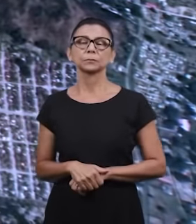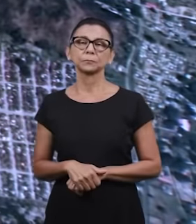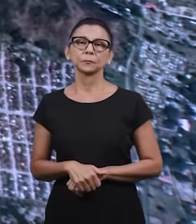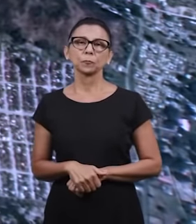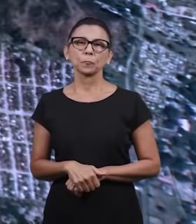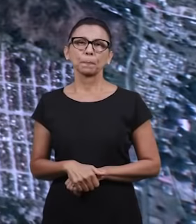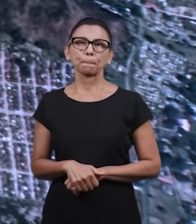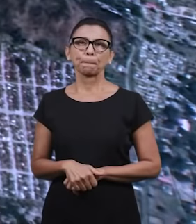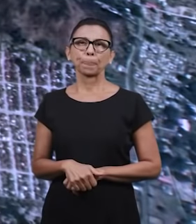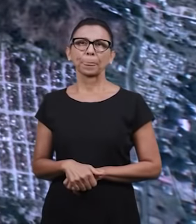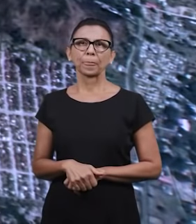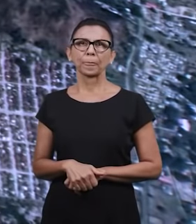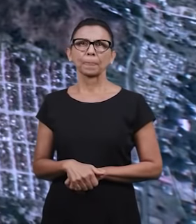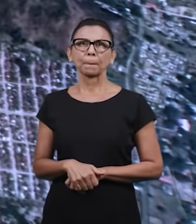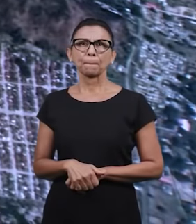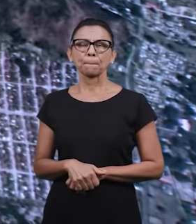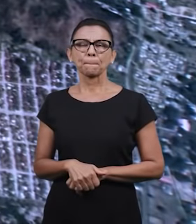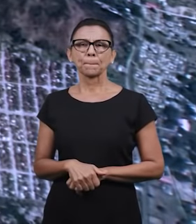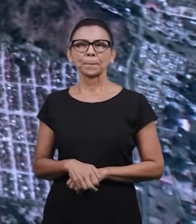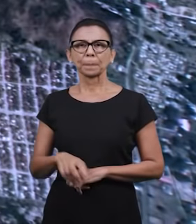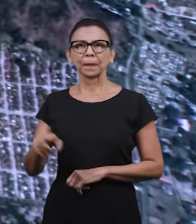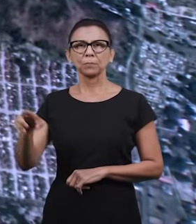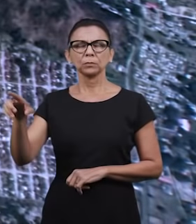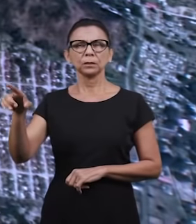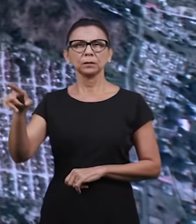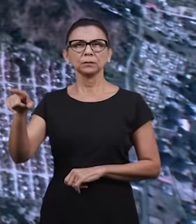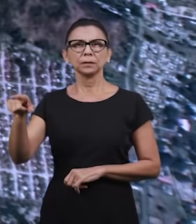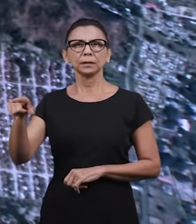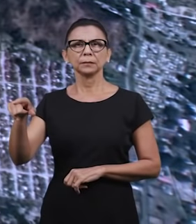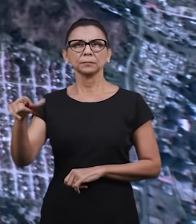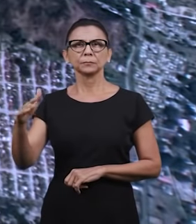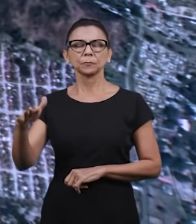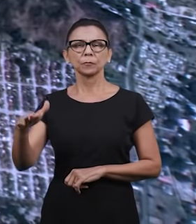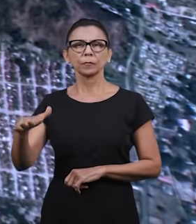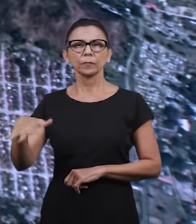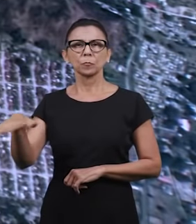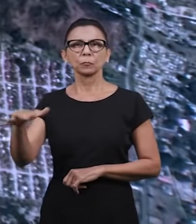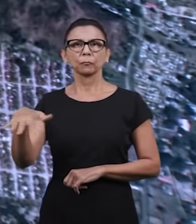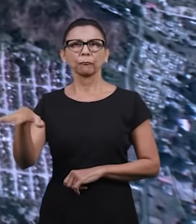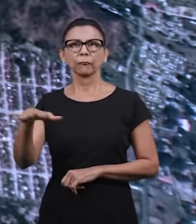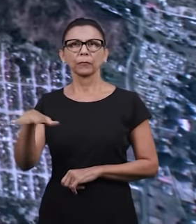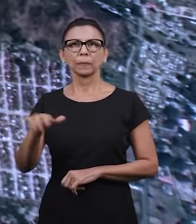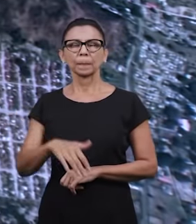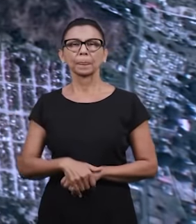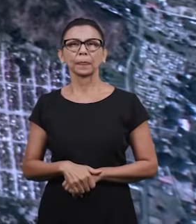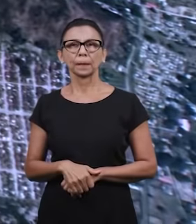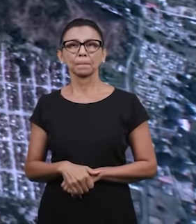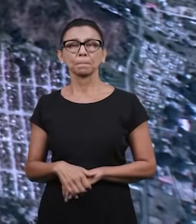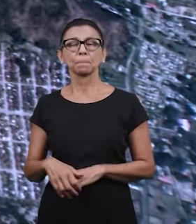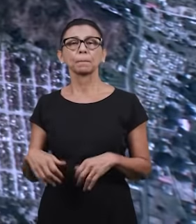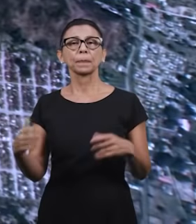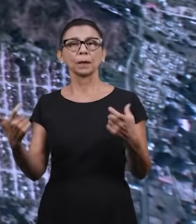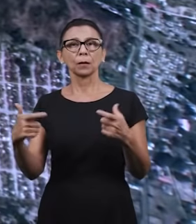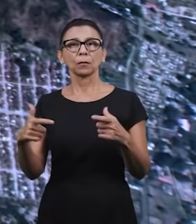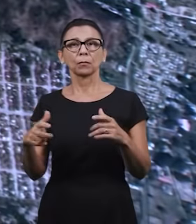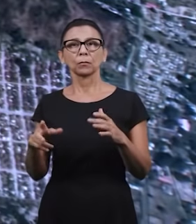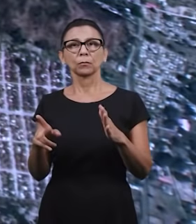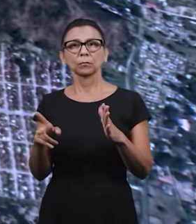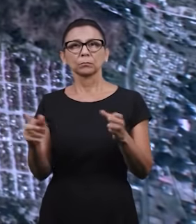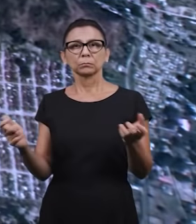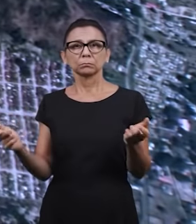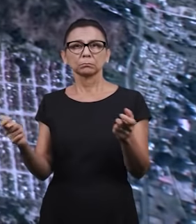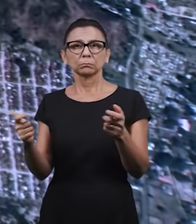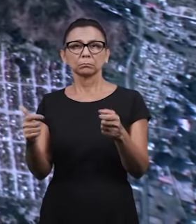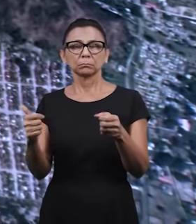Polvorim. É lá, esse balneário fica perto de Guadabita. É um trabalho, ou um ponto de pregação da